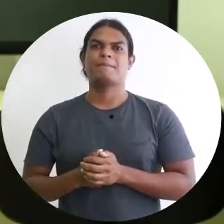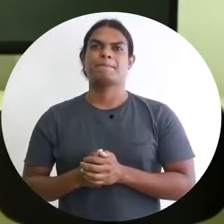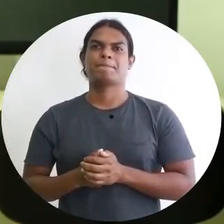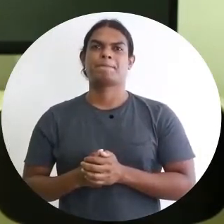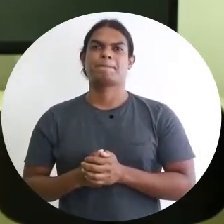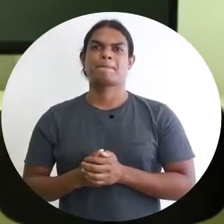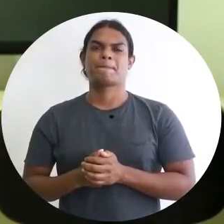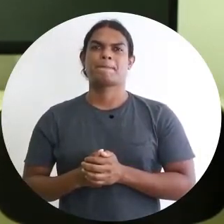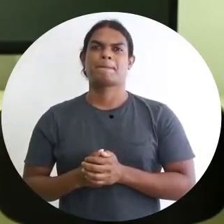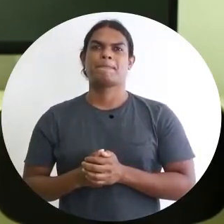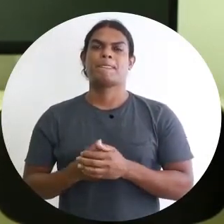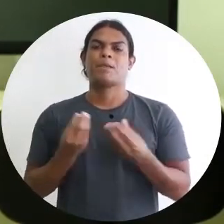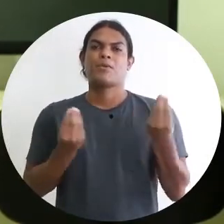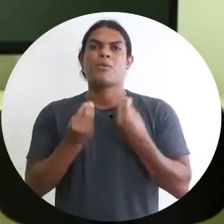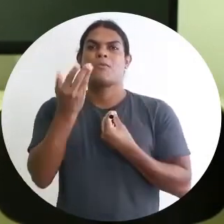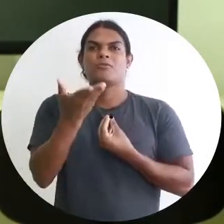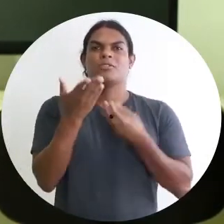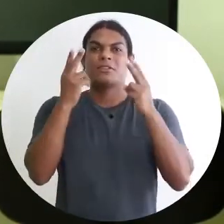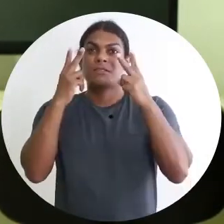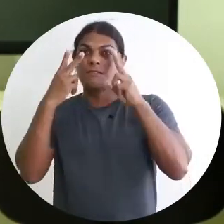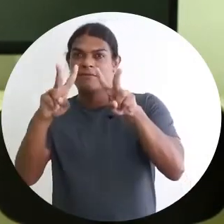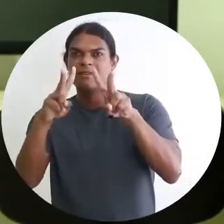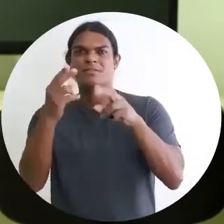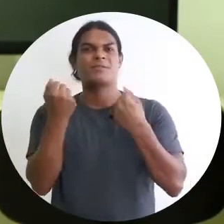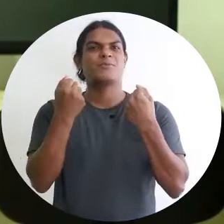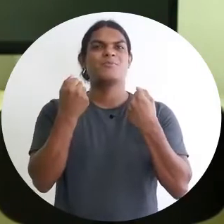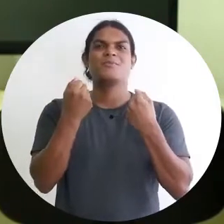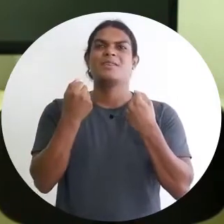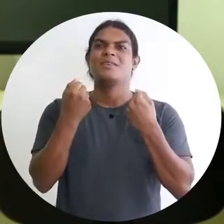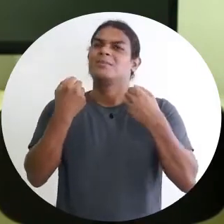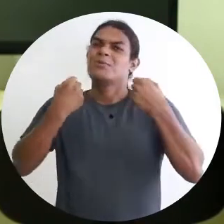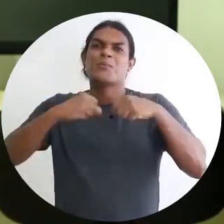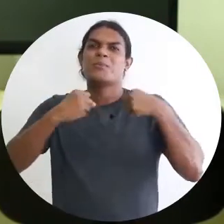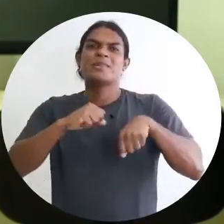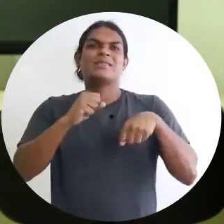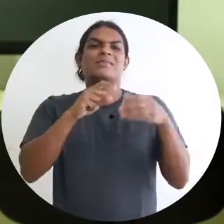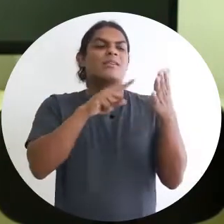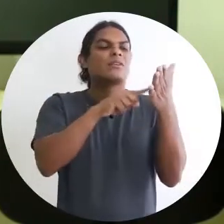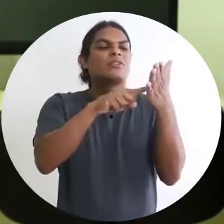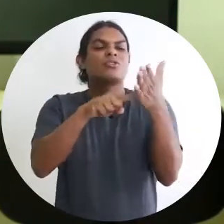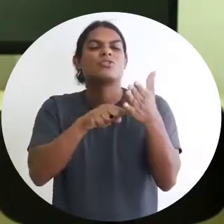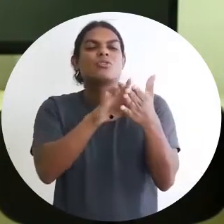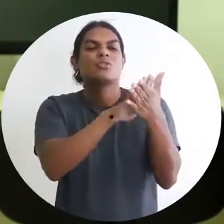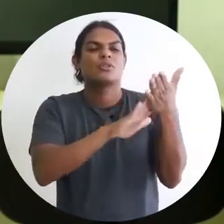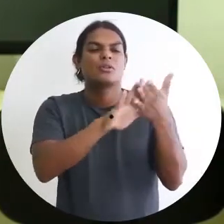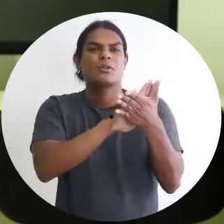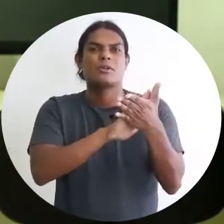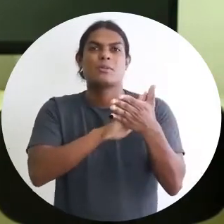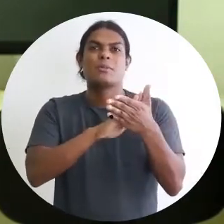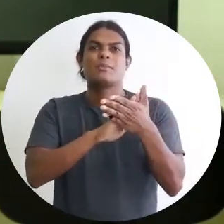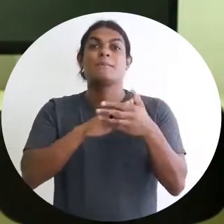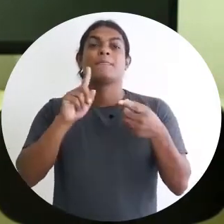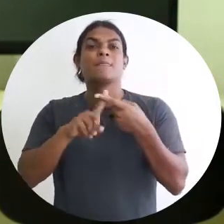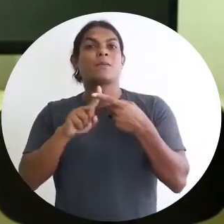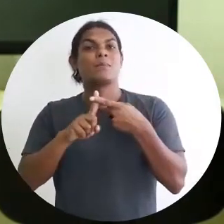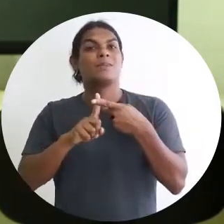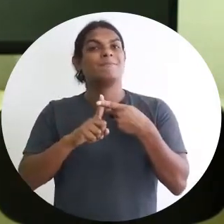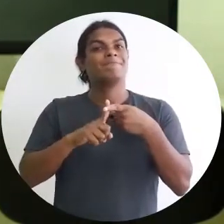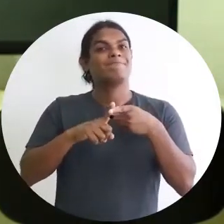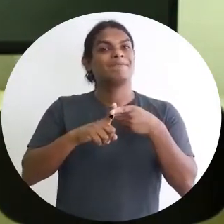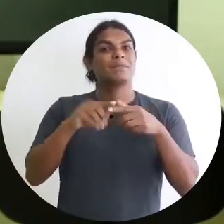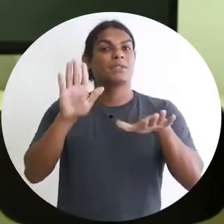toca nas esculturas. Até porque, em alguns museus, não tem essa acessibilidade de toque das esculturas.